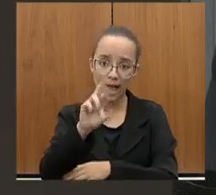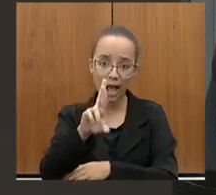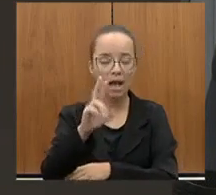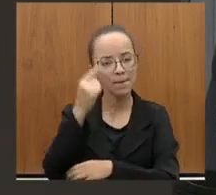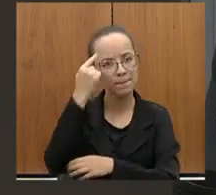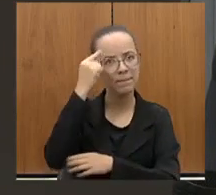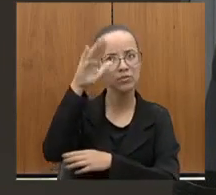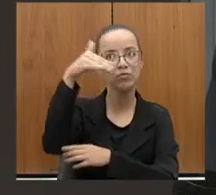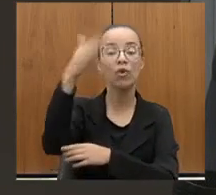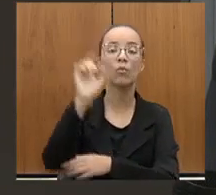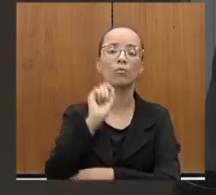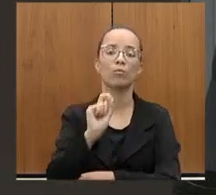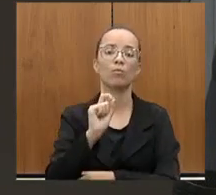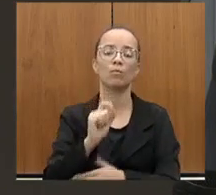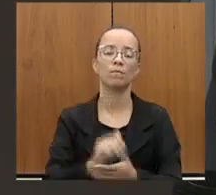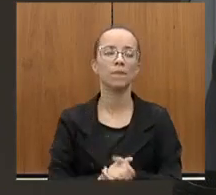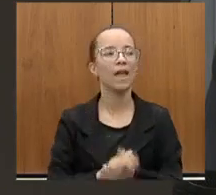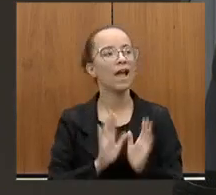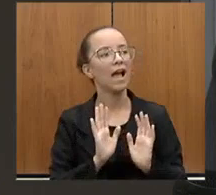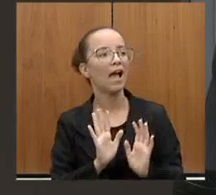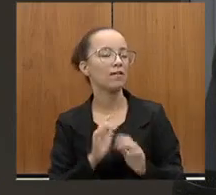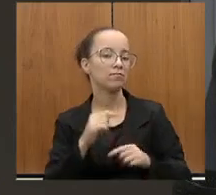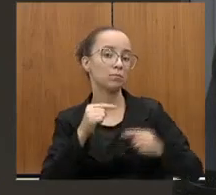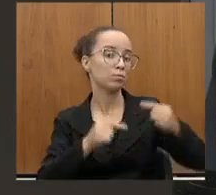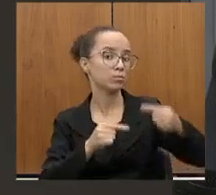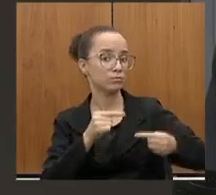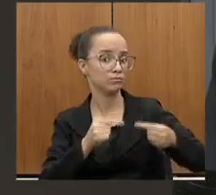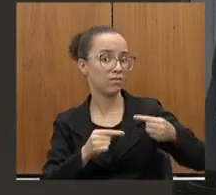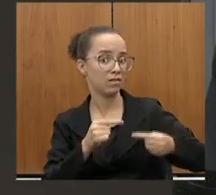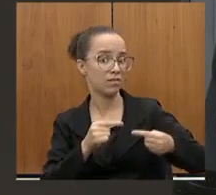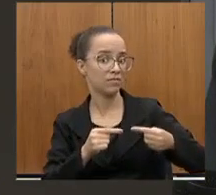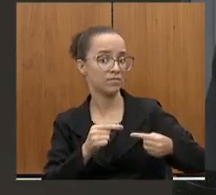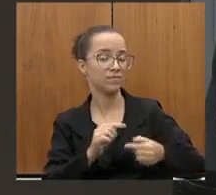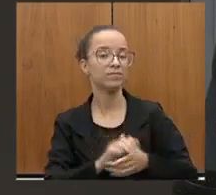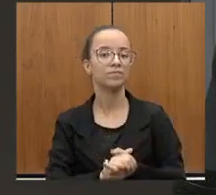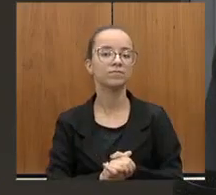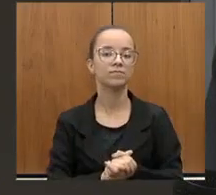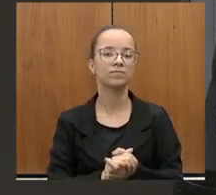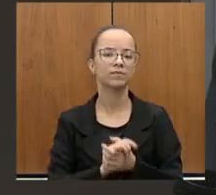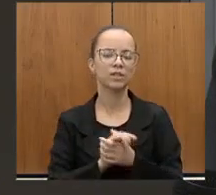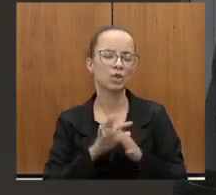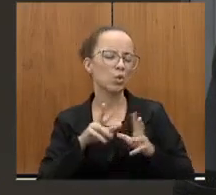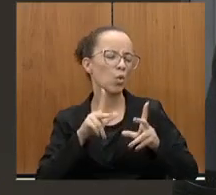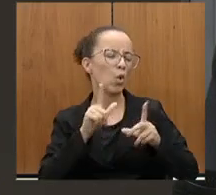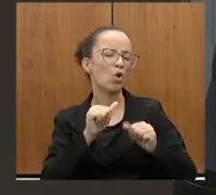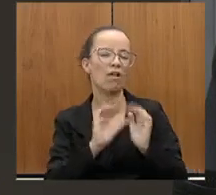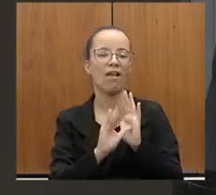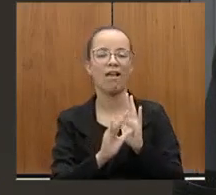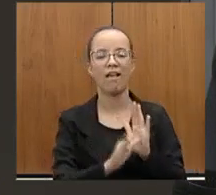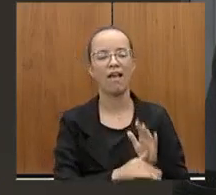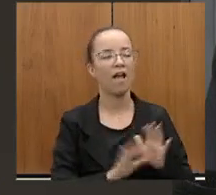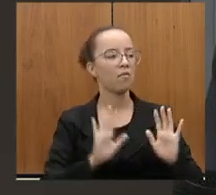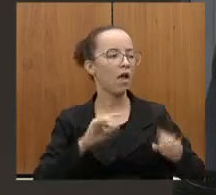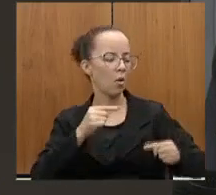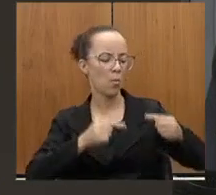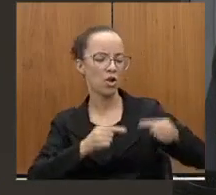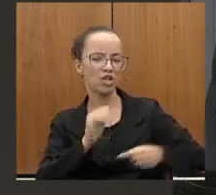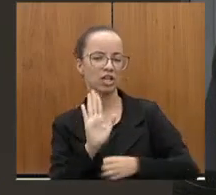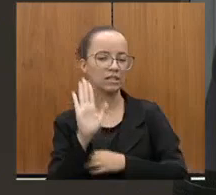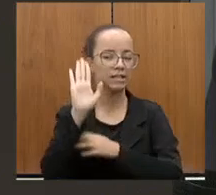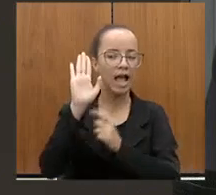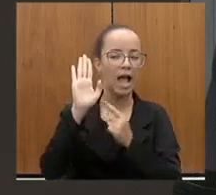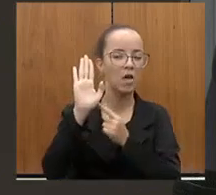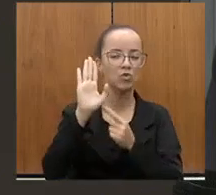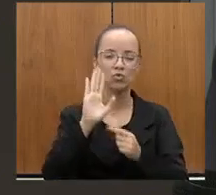lá fora falam que na política são todos bandidos, na política não tem